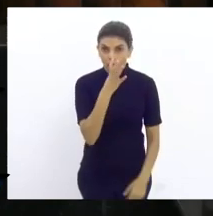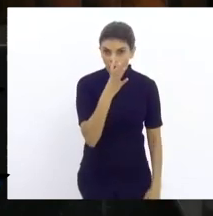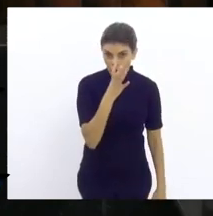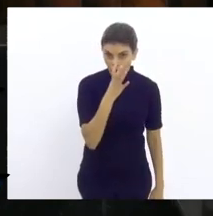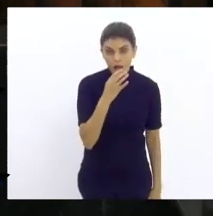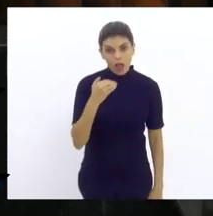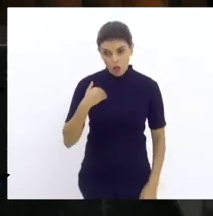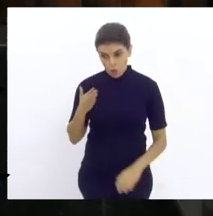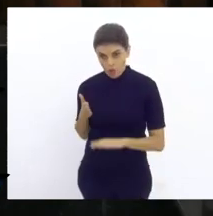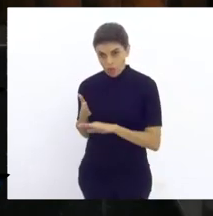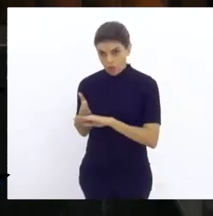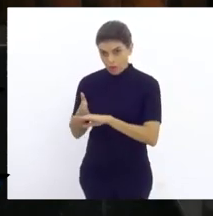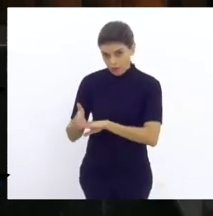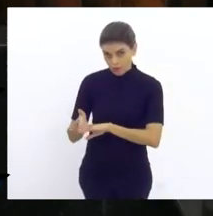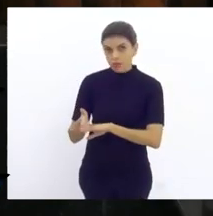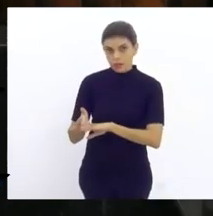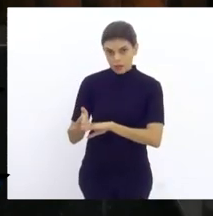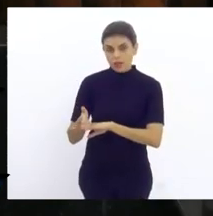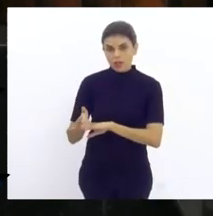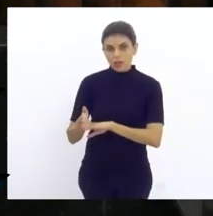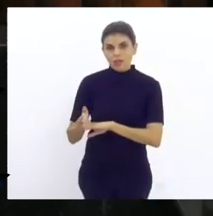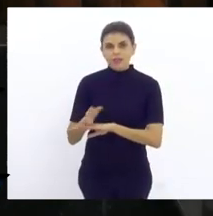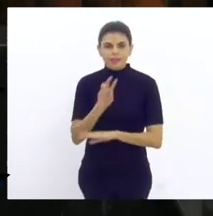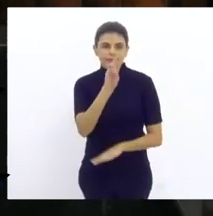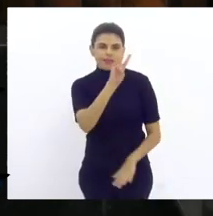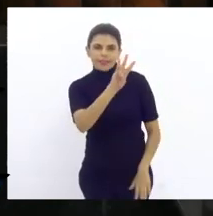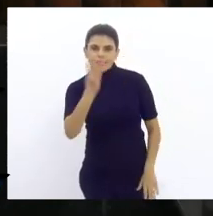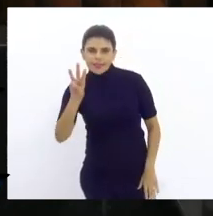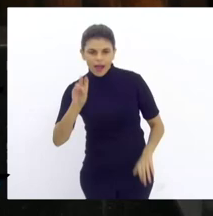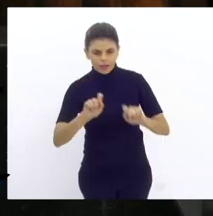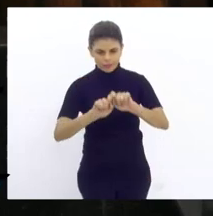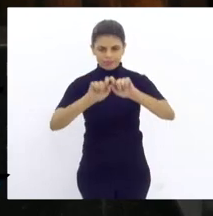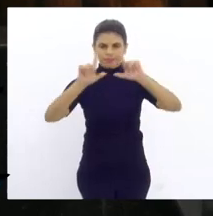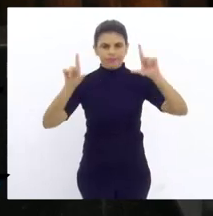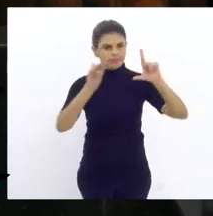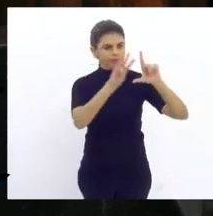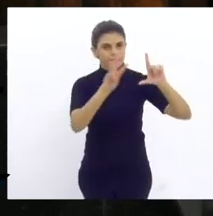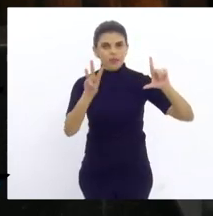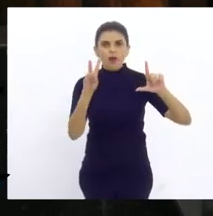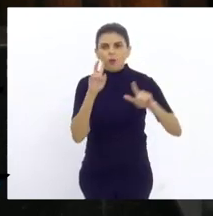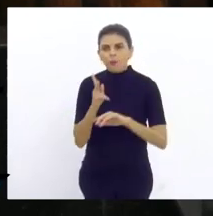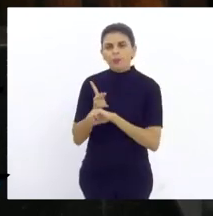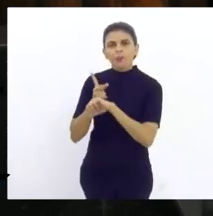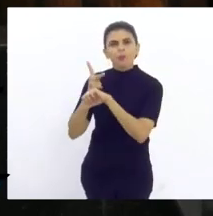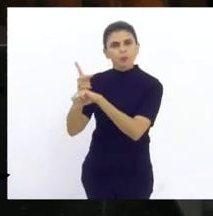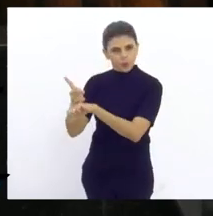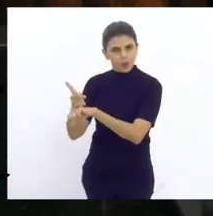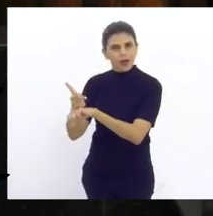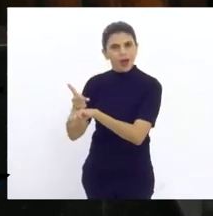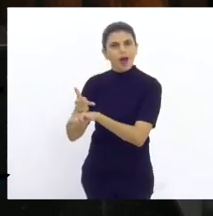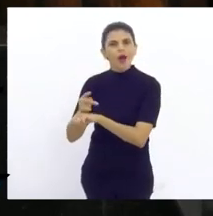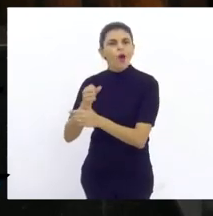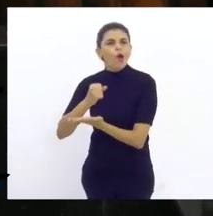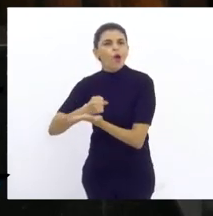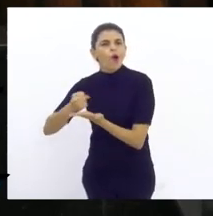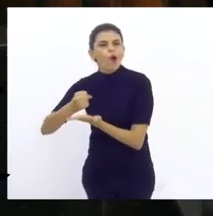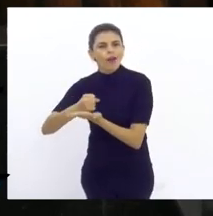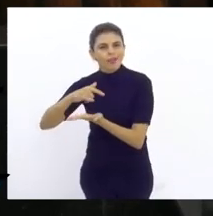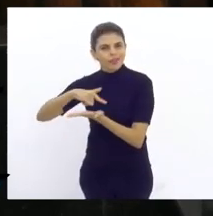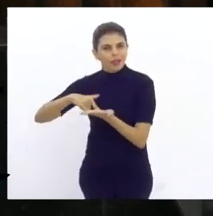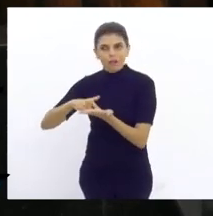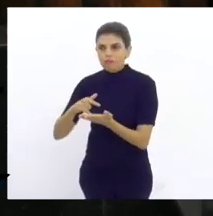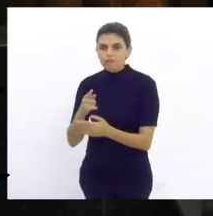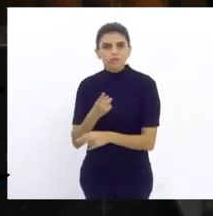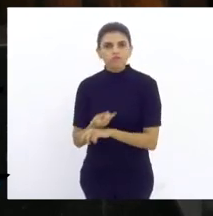que eu entro no entro no site e vou procurar o contrato da concessão do Maracanã e você não consegue